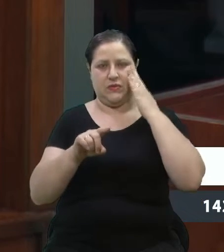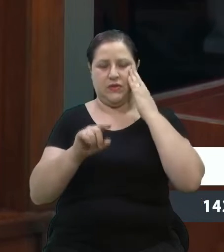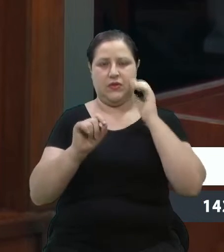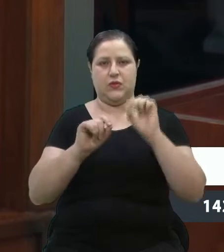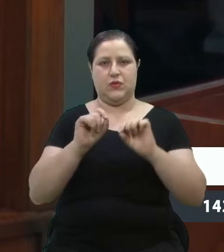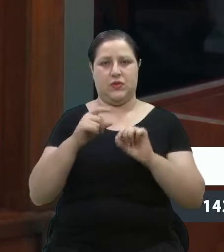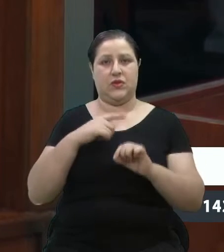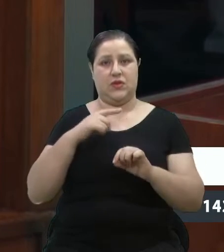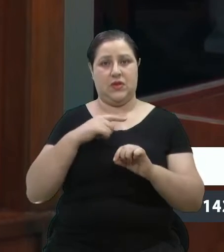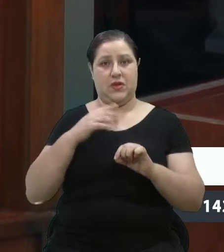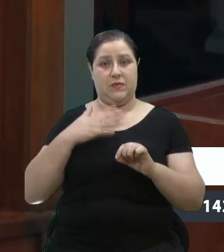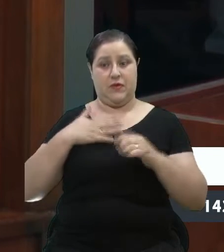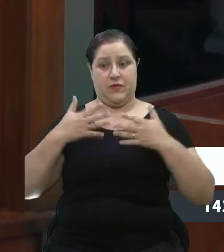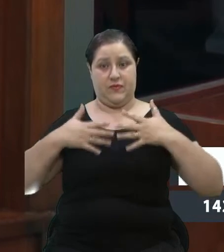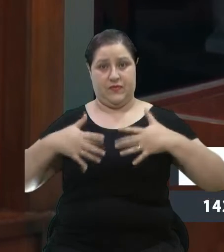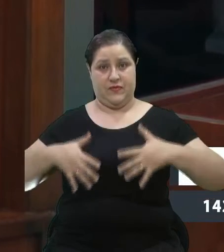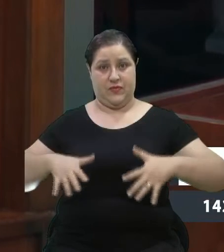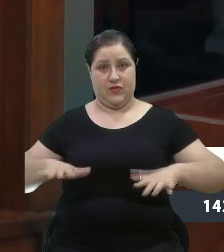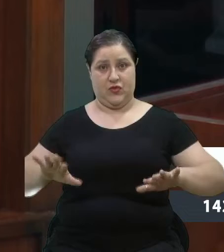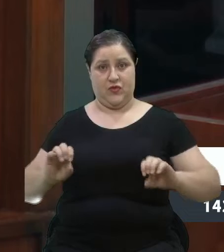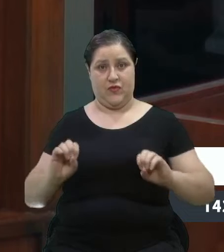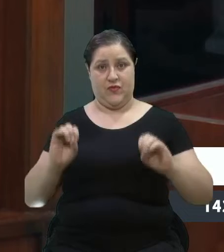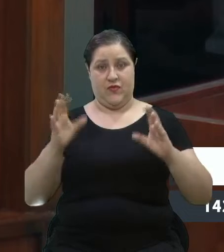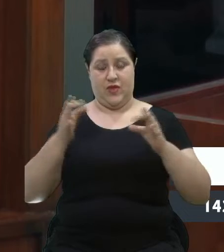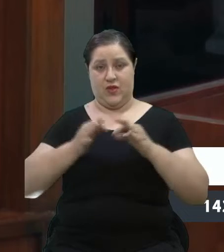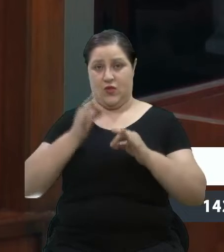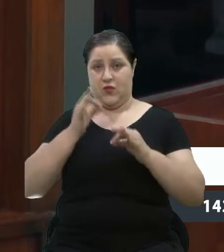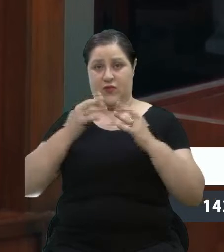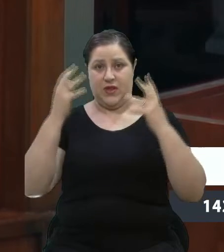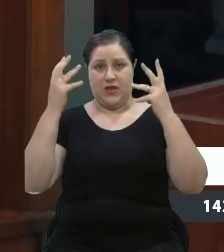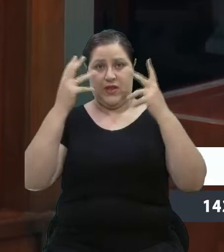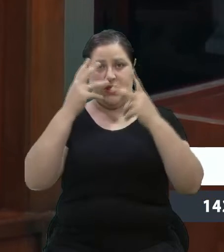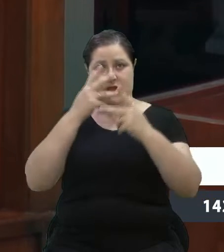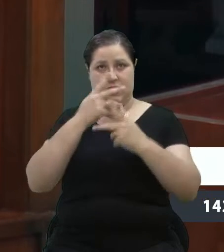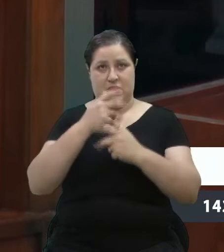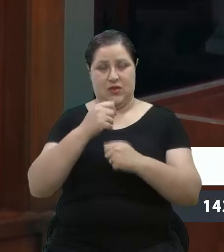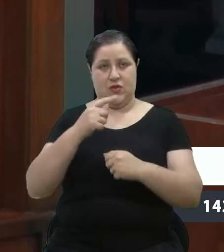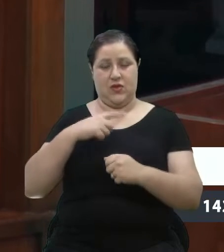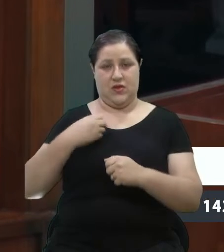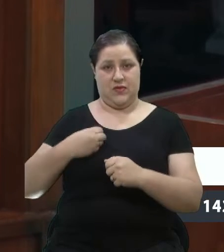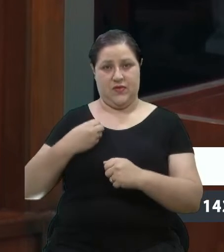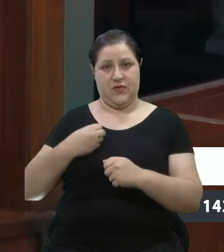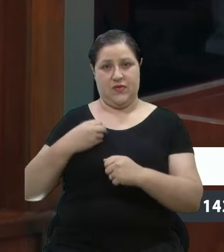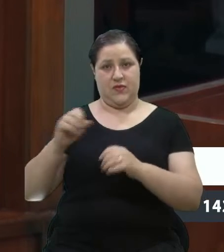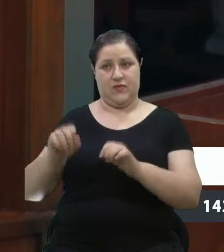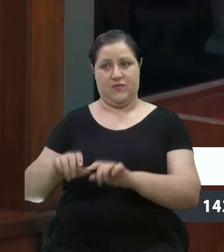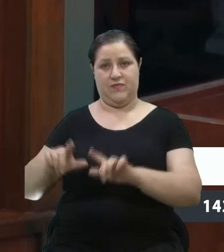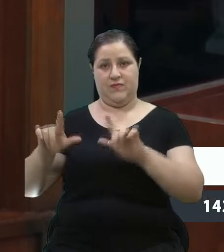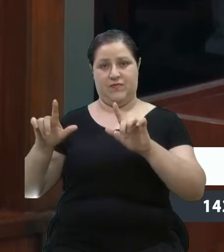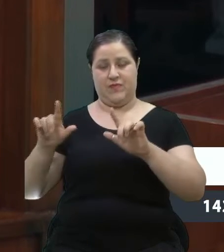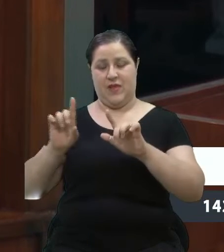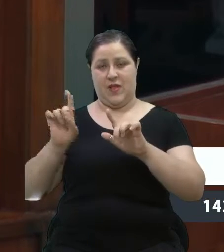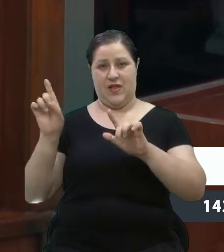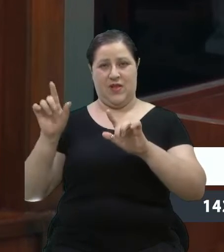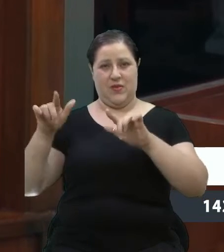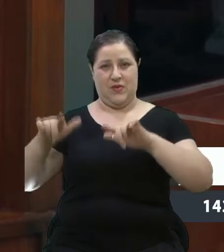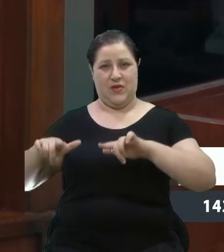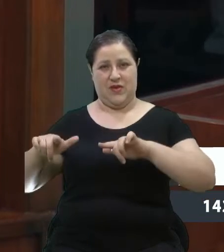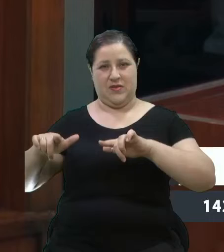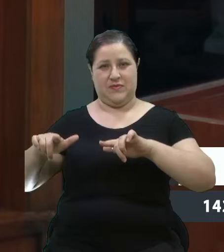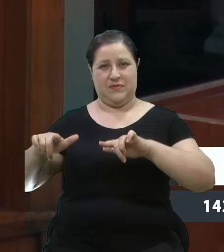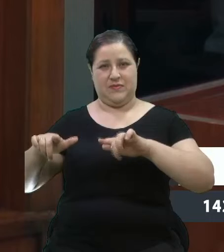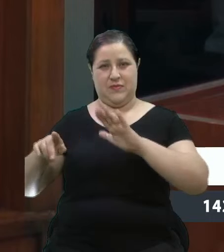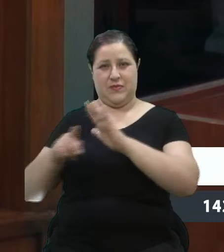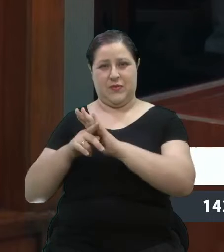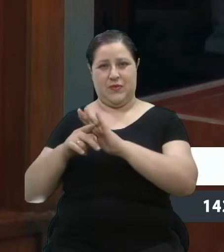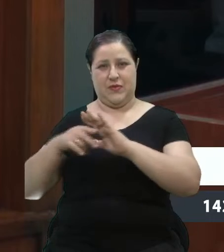eu tenho um vestido da Festa da Uva lindo, que está exposto no estande da Câmara de Vereadores, nos